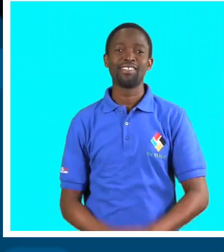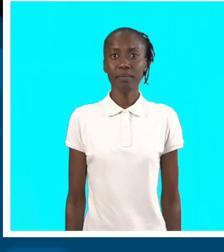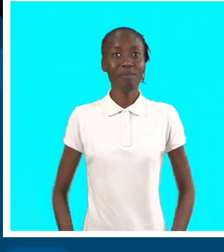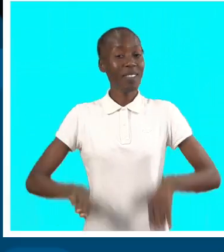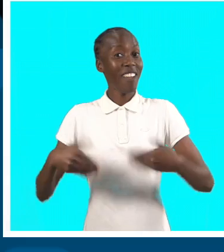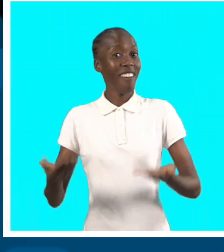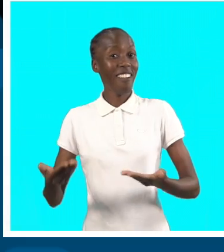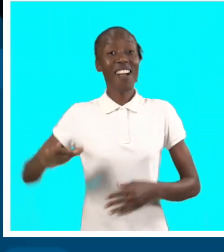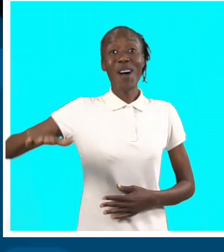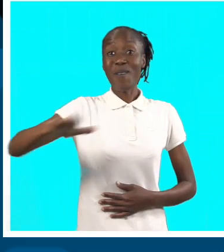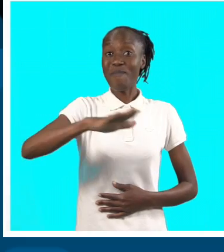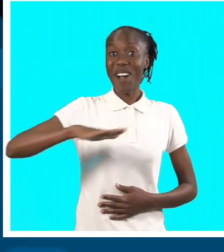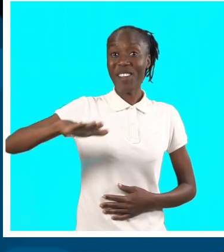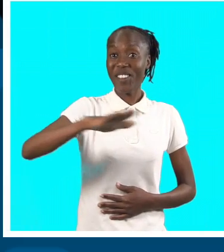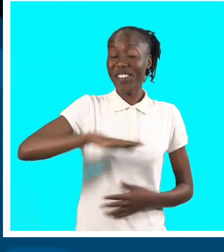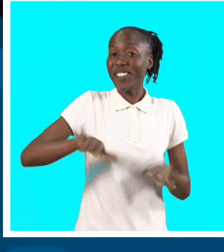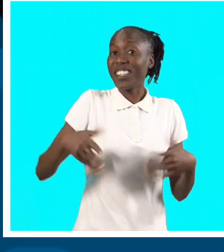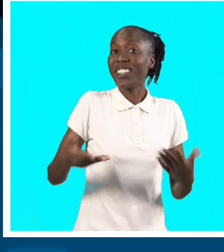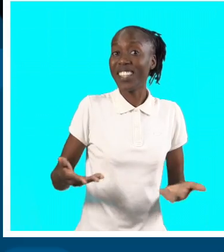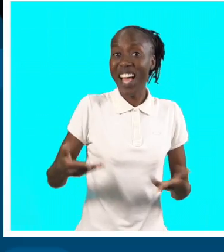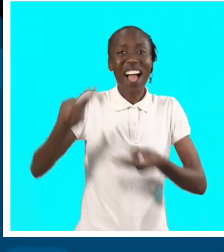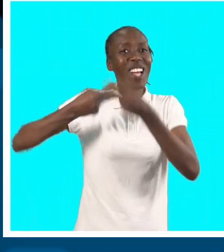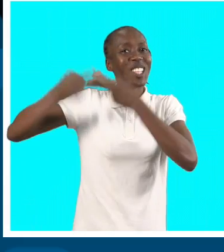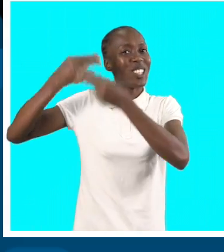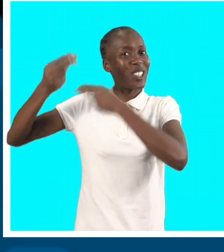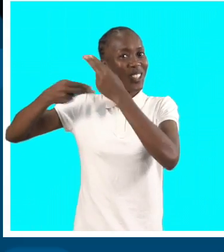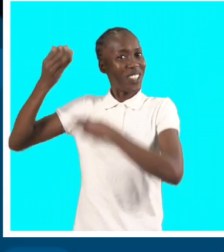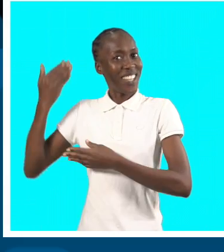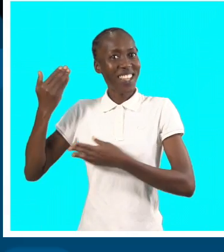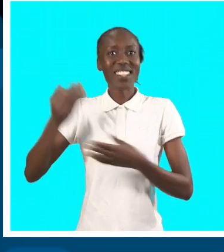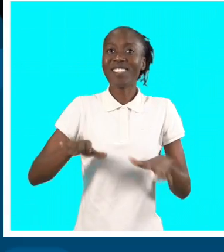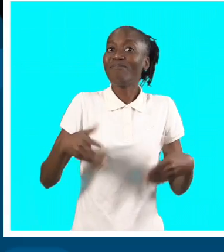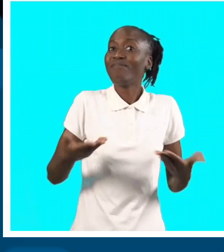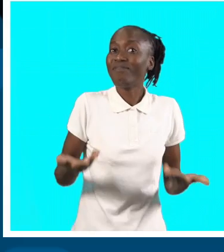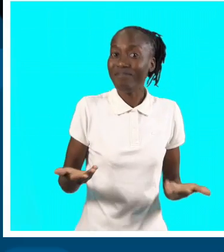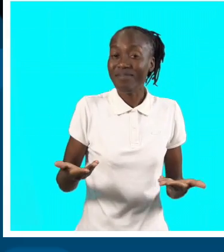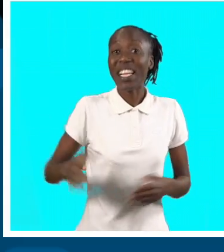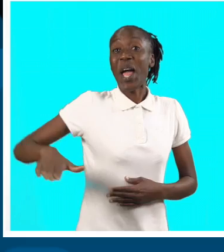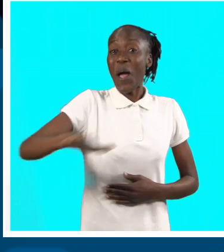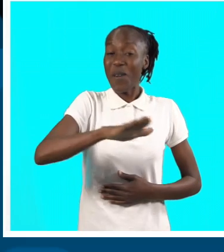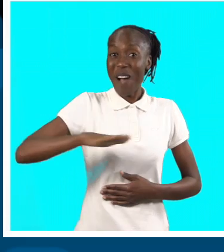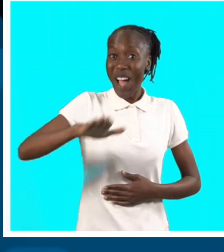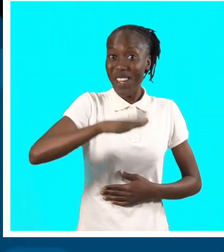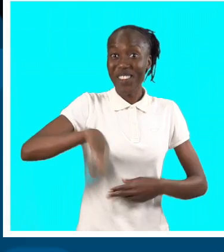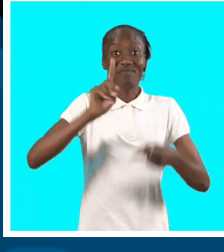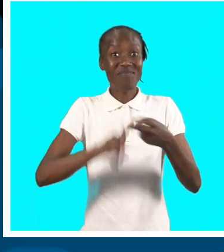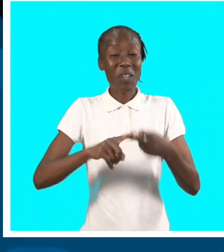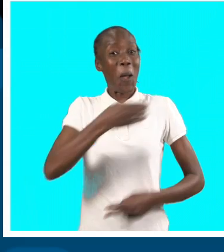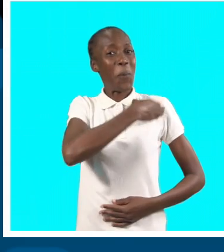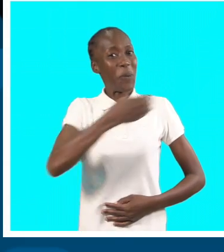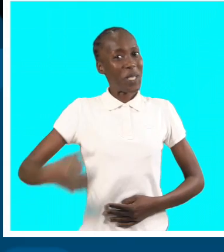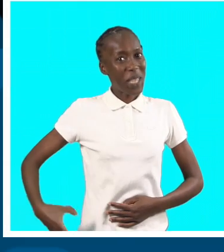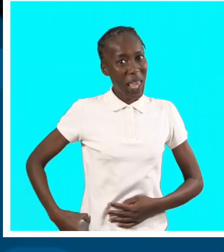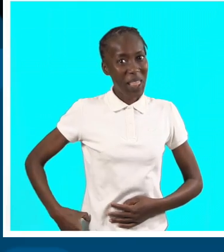É um bairro histórico, é um bairro que os